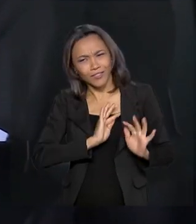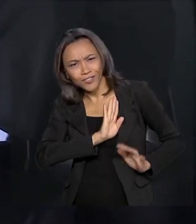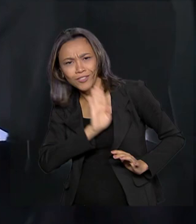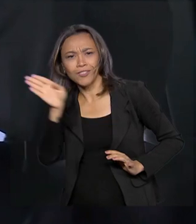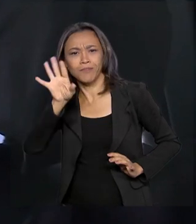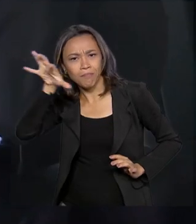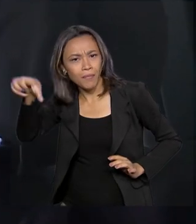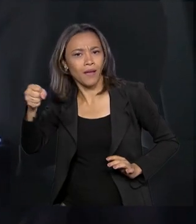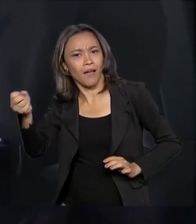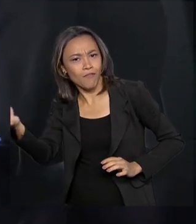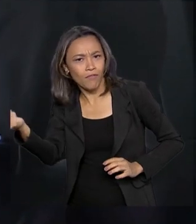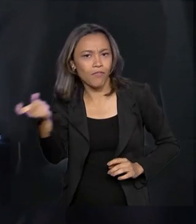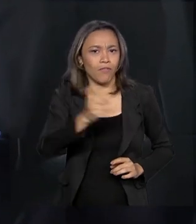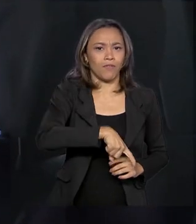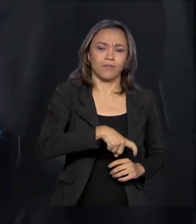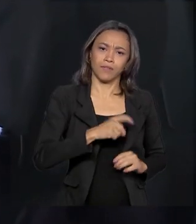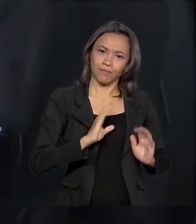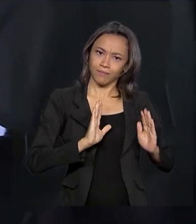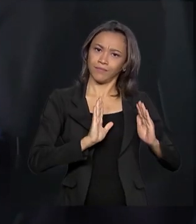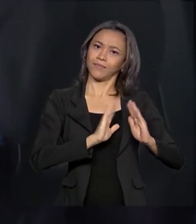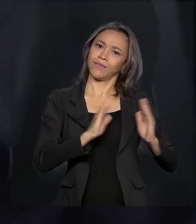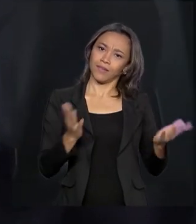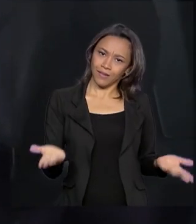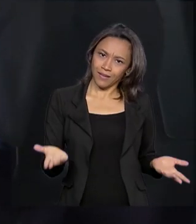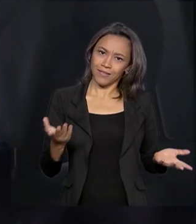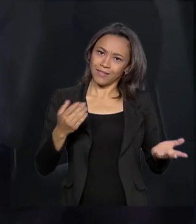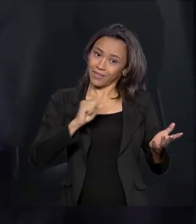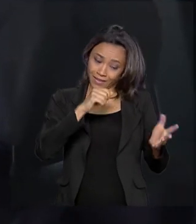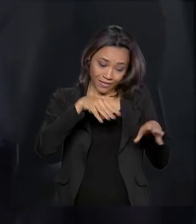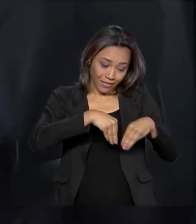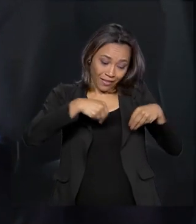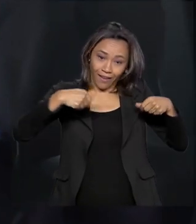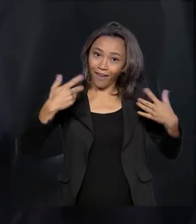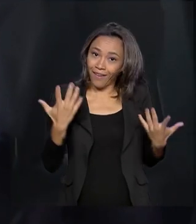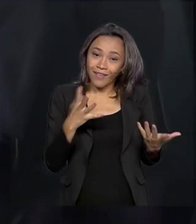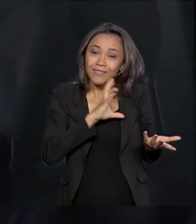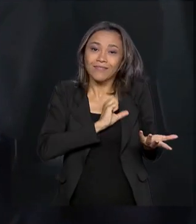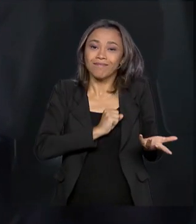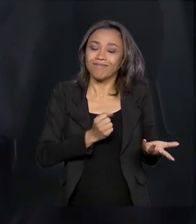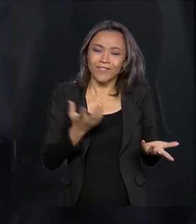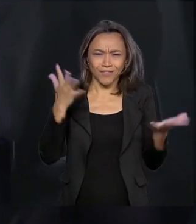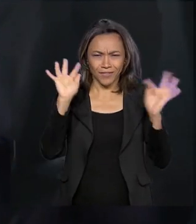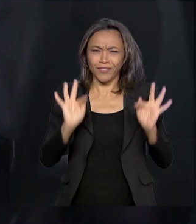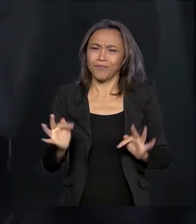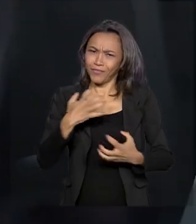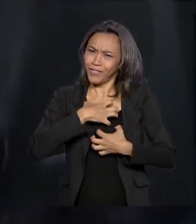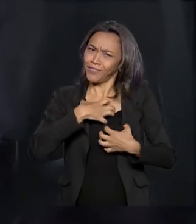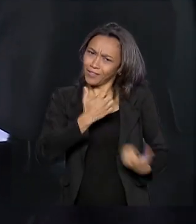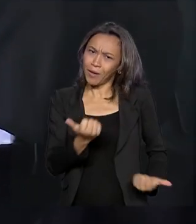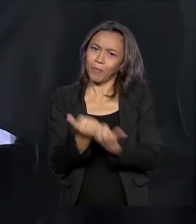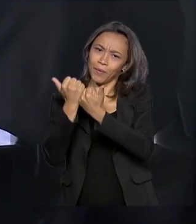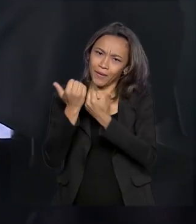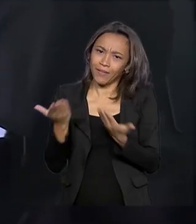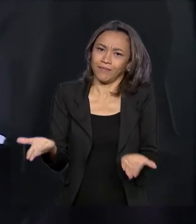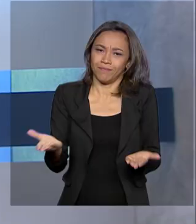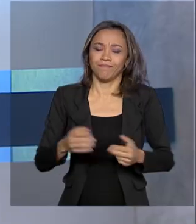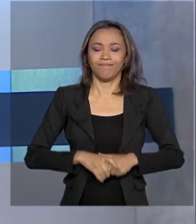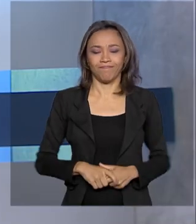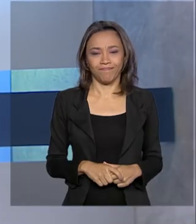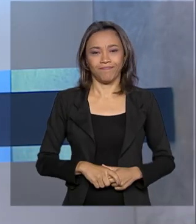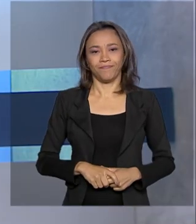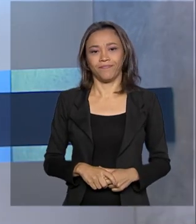resgatá-los, trazer de volta o Brasil, a terra da gente, da minha querida. E a gente fica feliz em contribuir na missão como um todo.